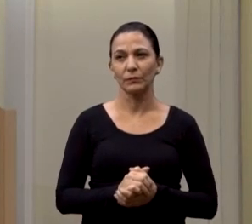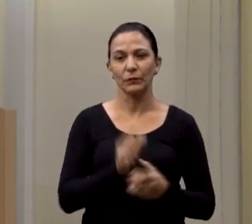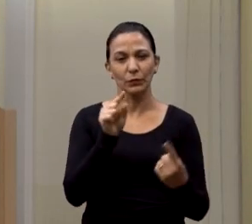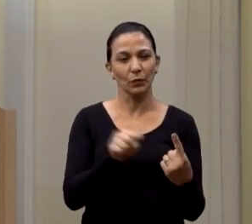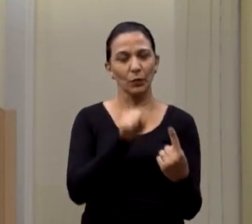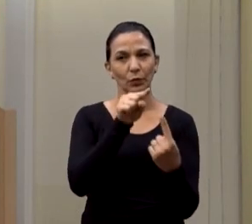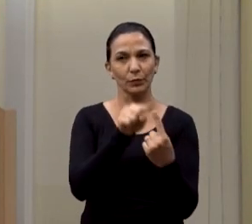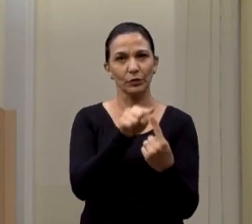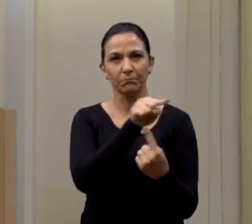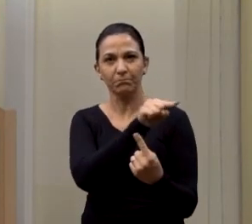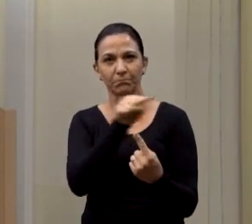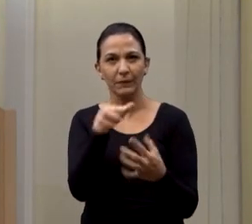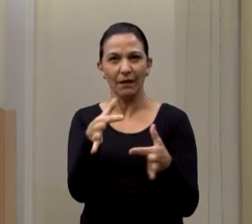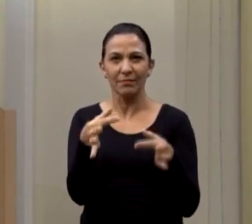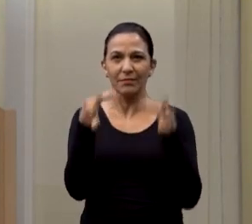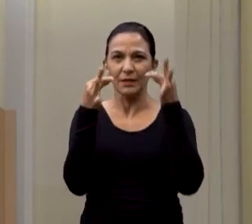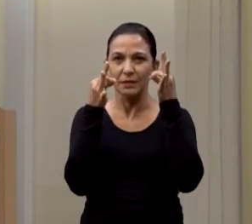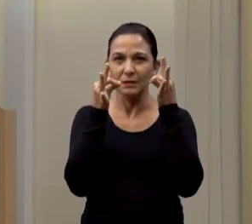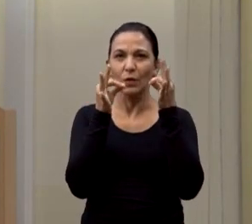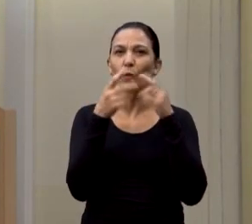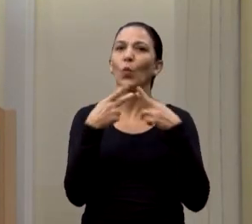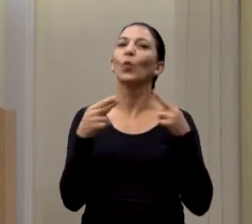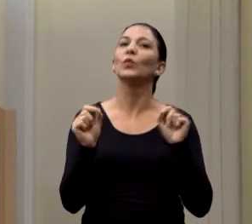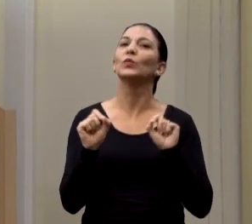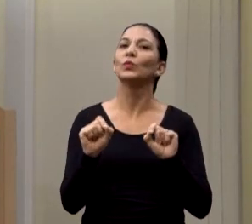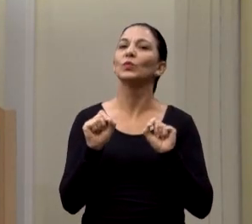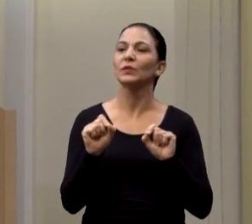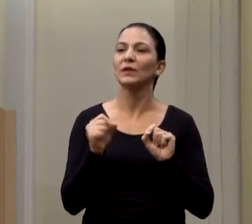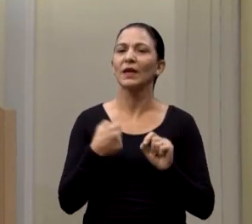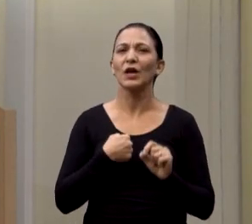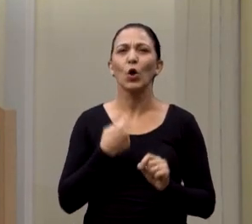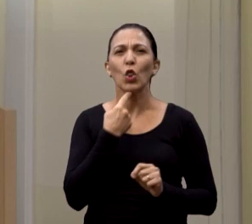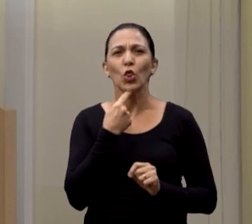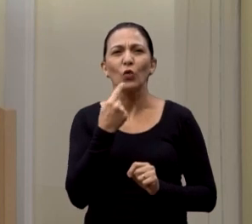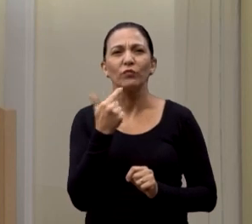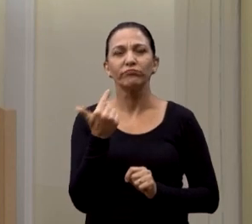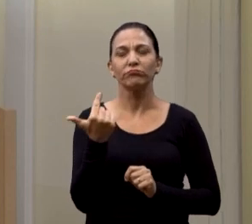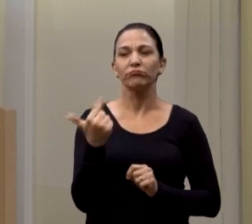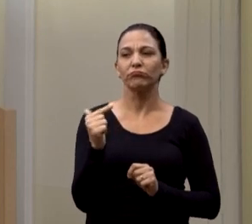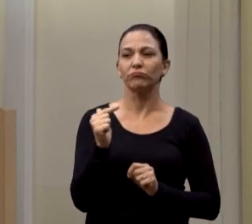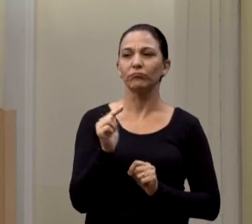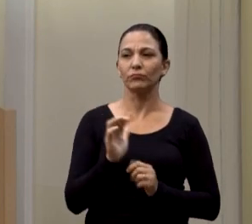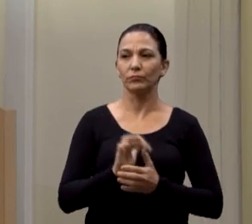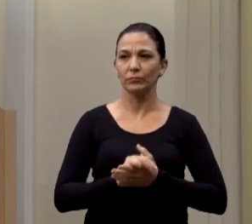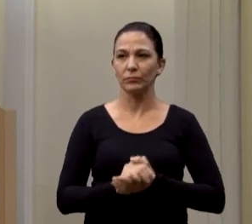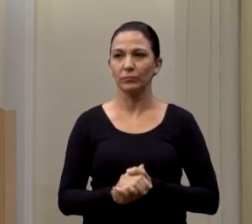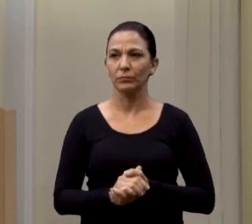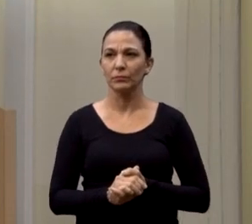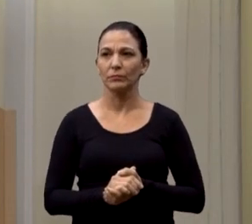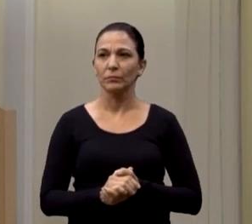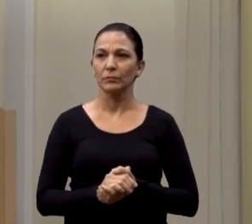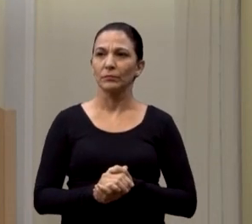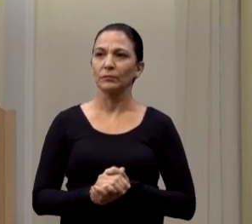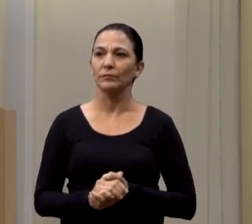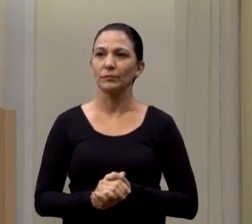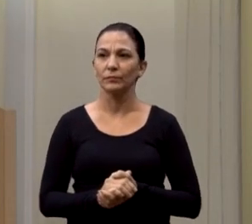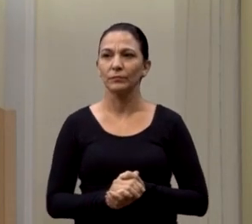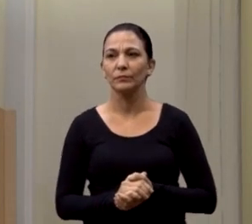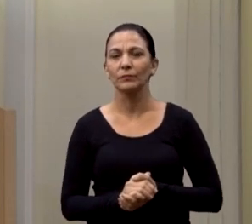chamar os senhores a atenção de um fato. Eu não tenho dúvida, vereador Marcos Carrido, que a voz mais